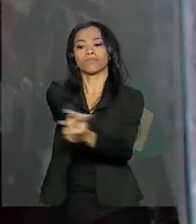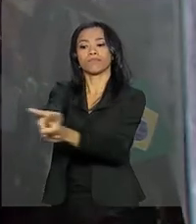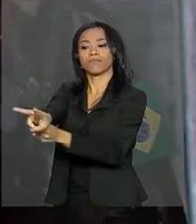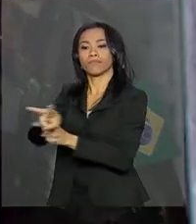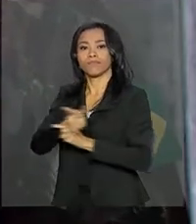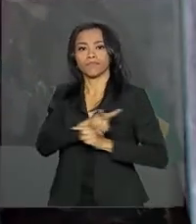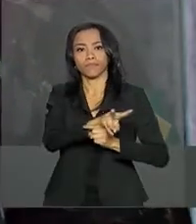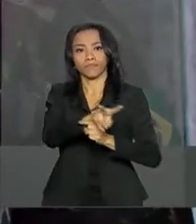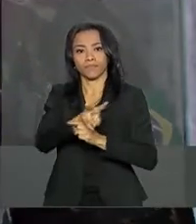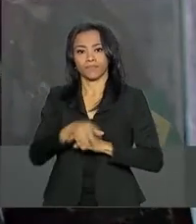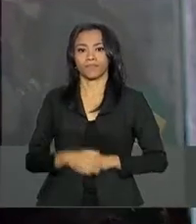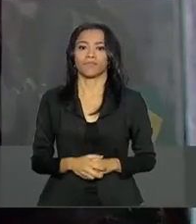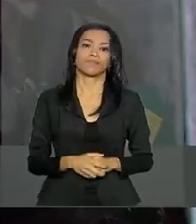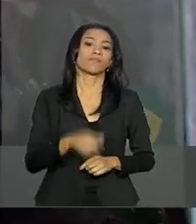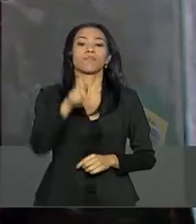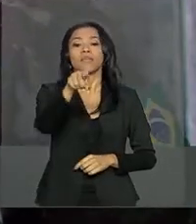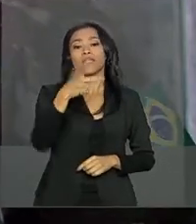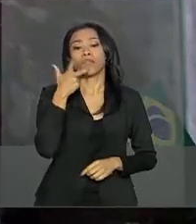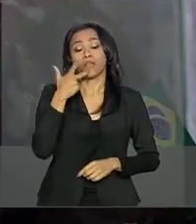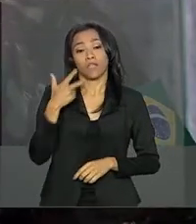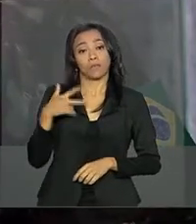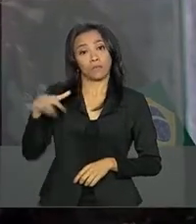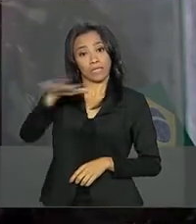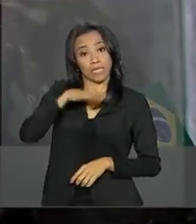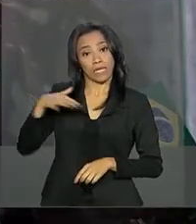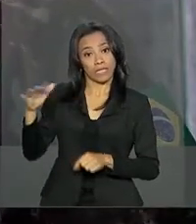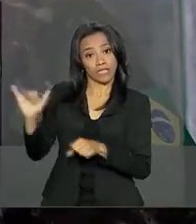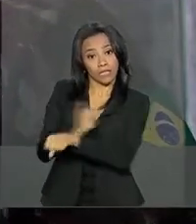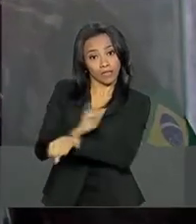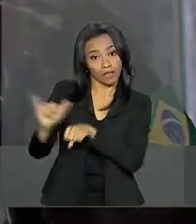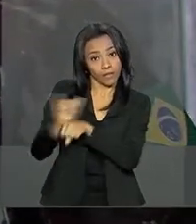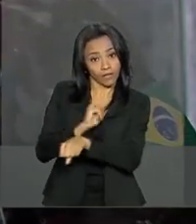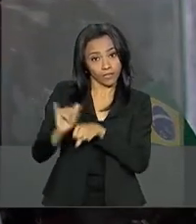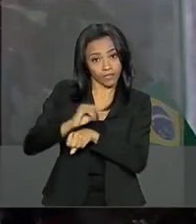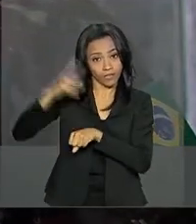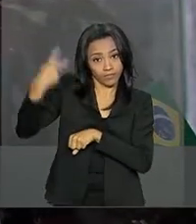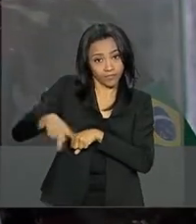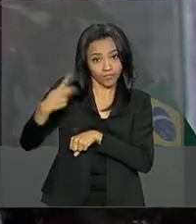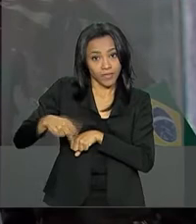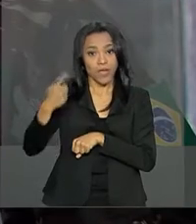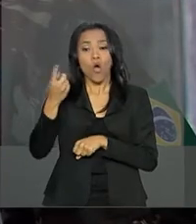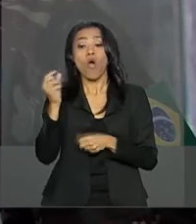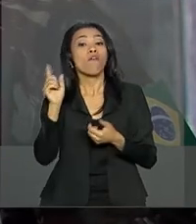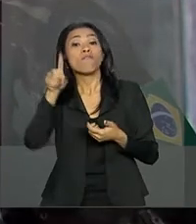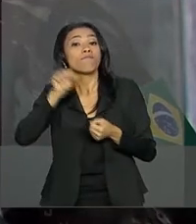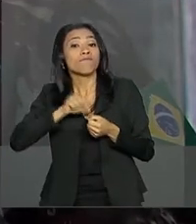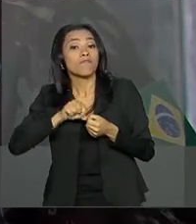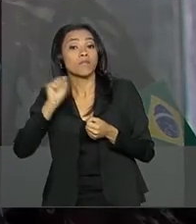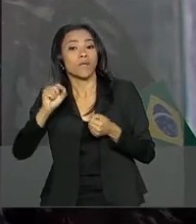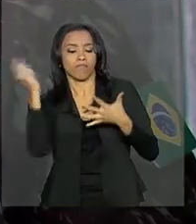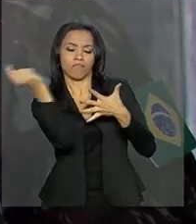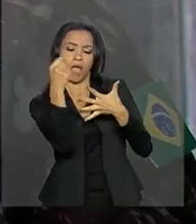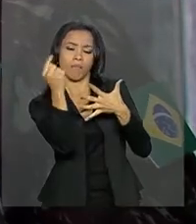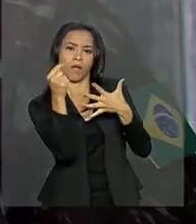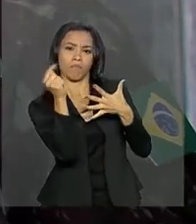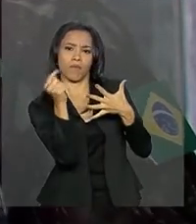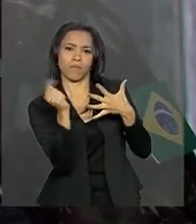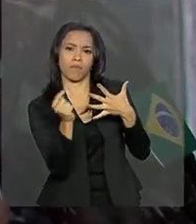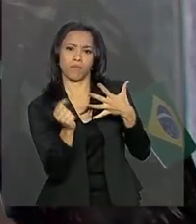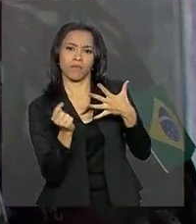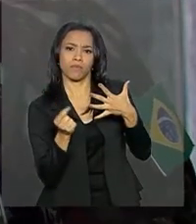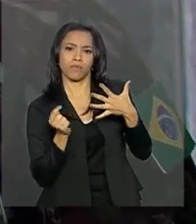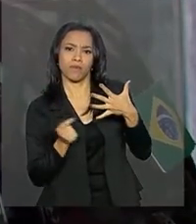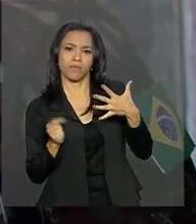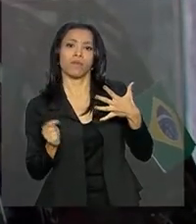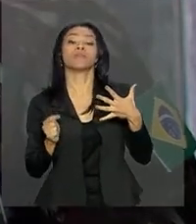No nível estratégico, o Gabinete de Intervenção define a finalidade estratégica da operação e alguns dados